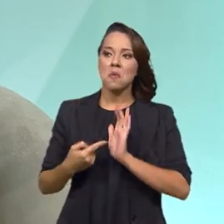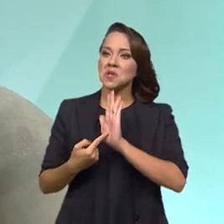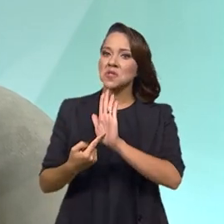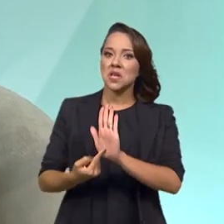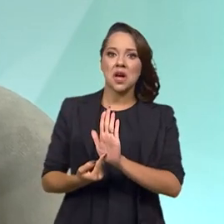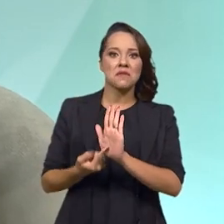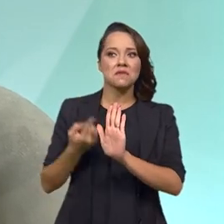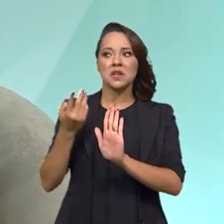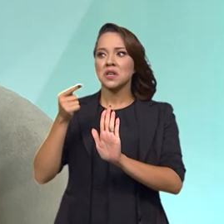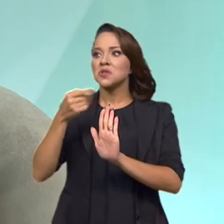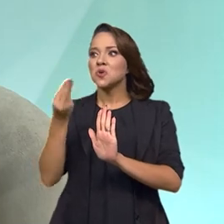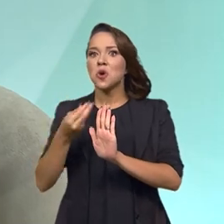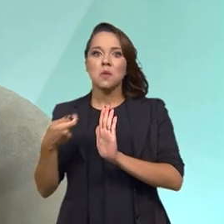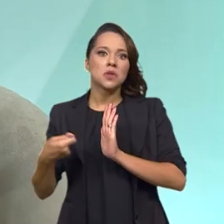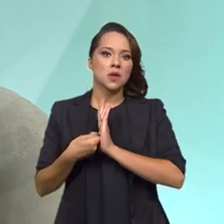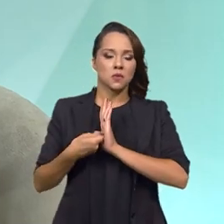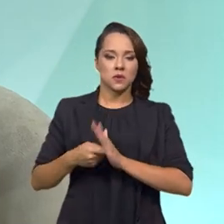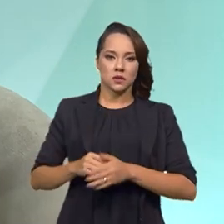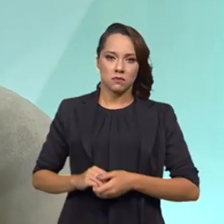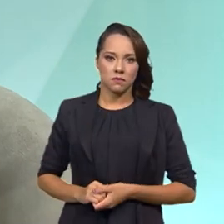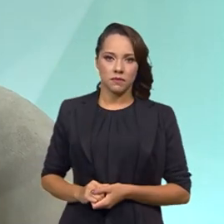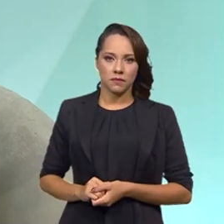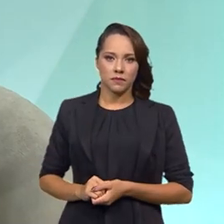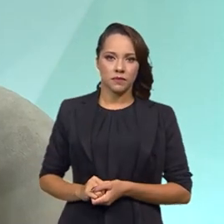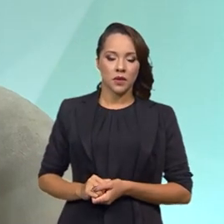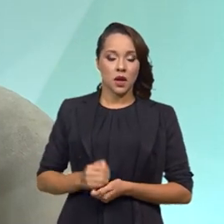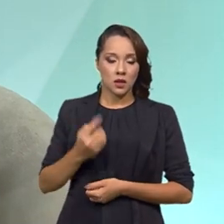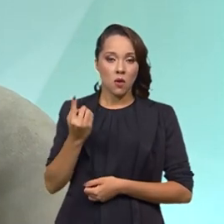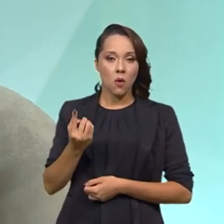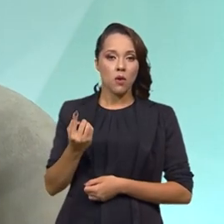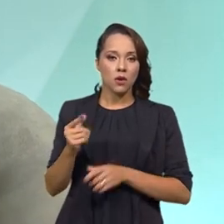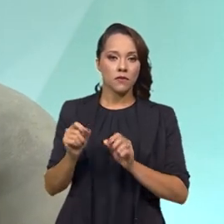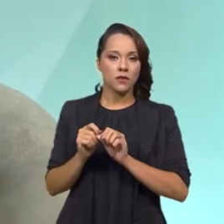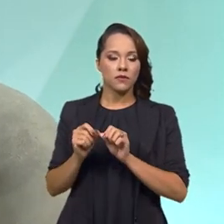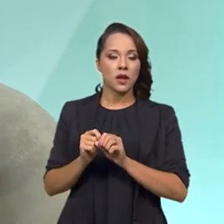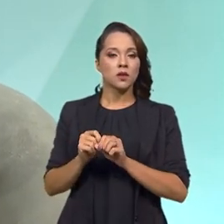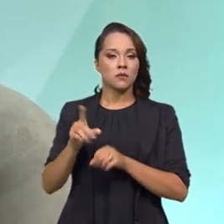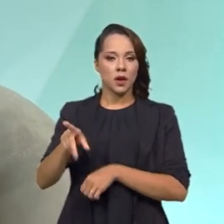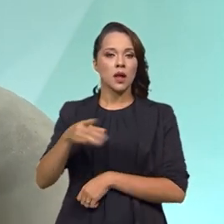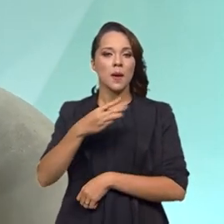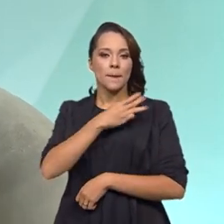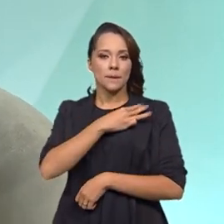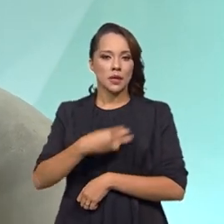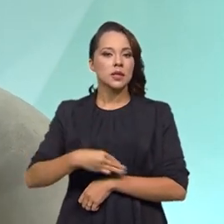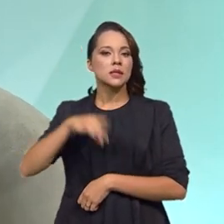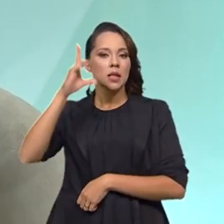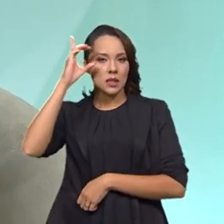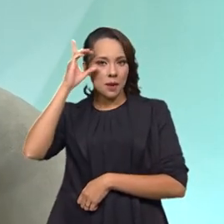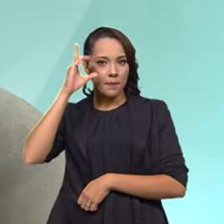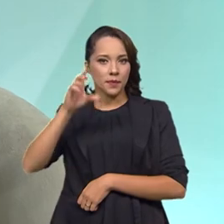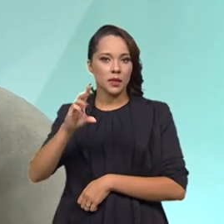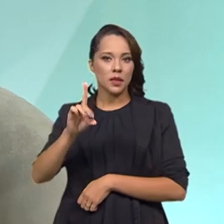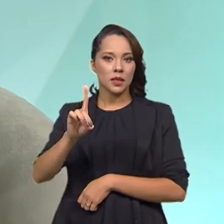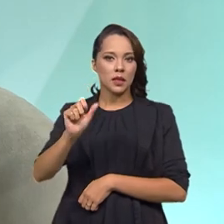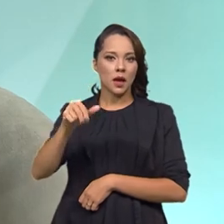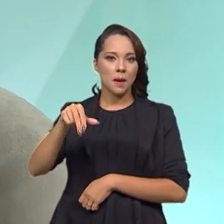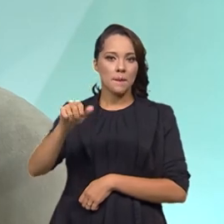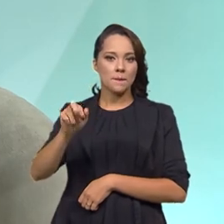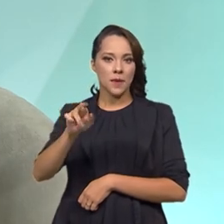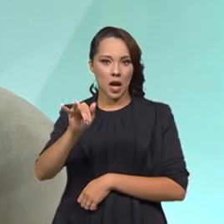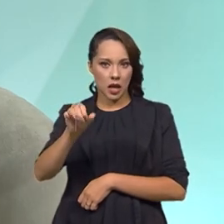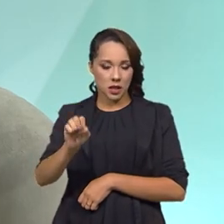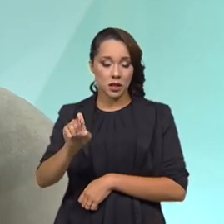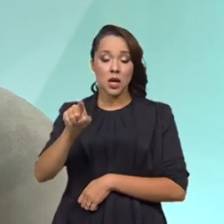fiel dessas denúncias. Uma das providências feita pela Nossa Senhora Ministra Damares foi que, a partir do momento que assumiu,